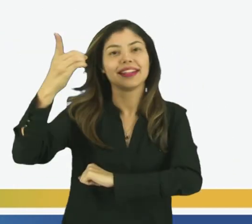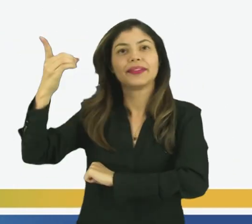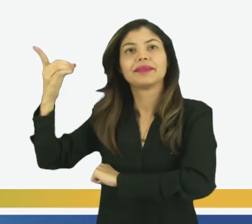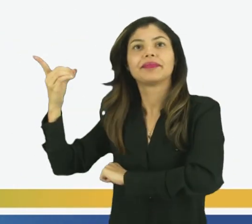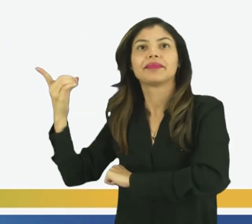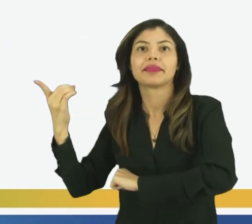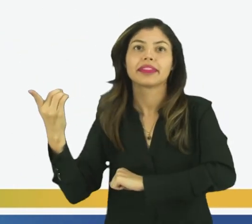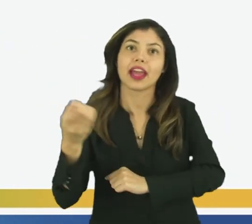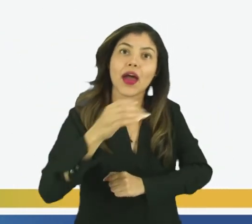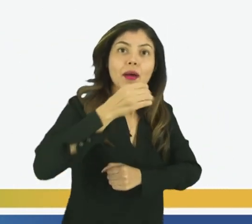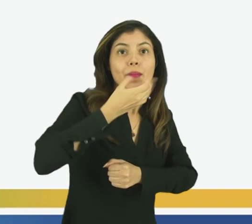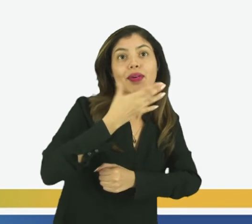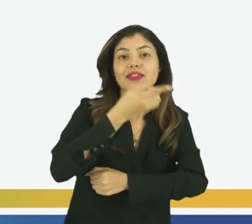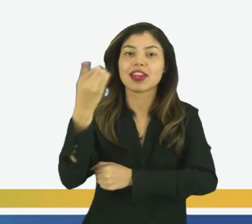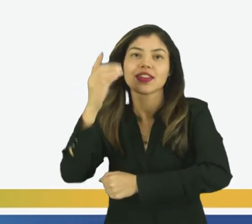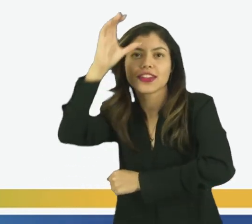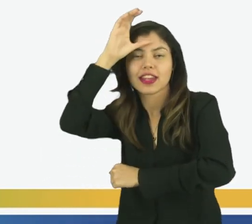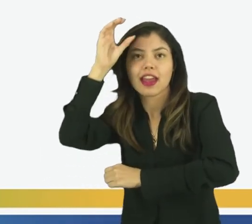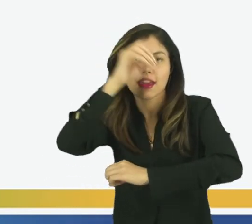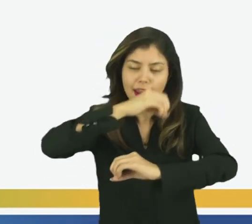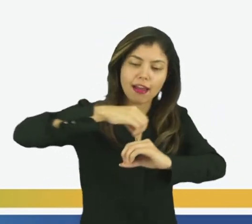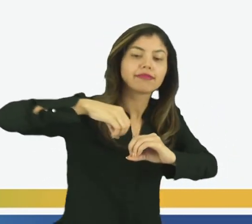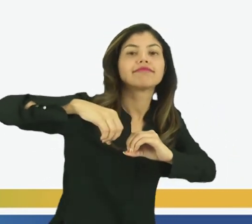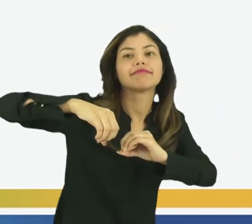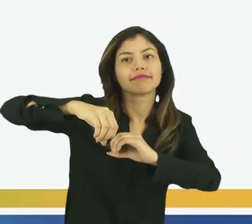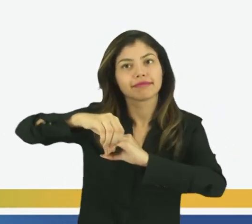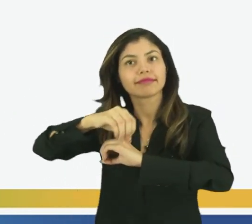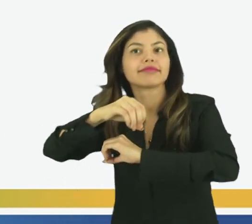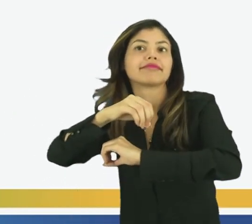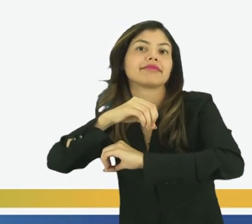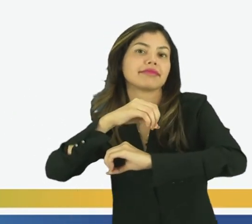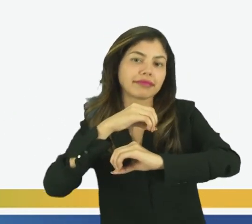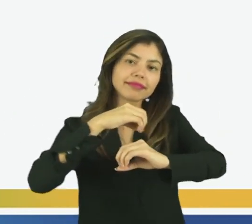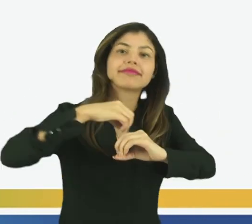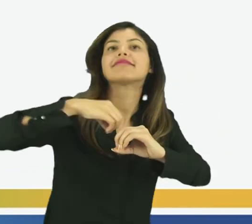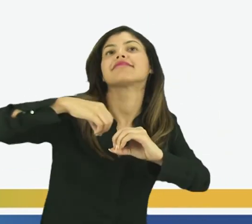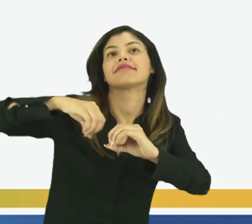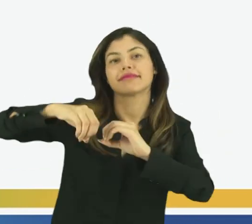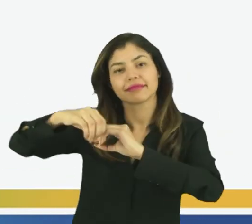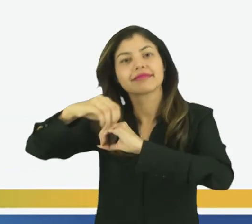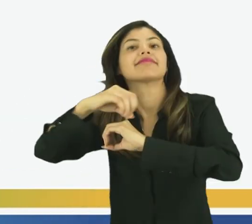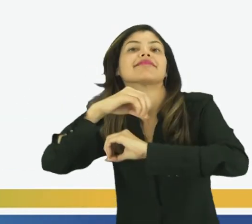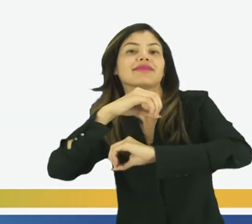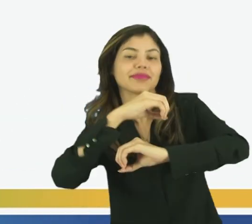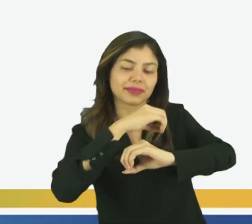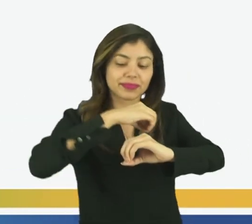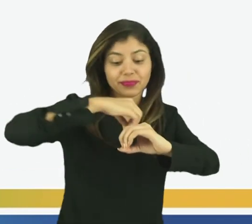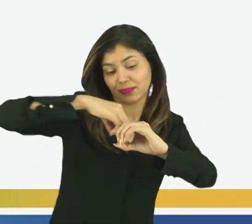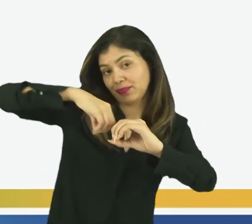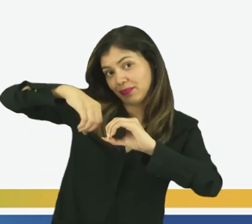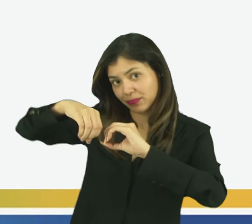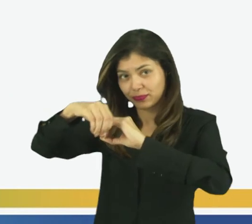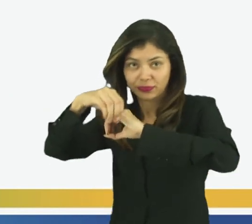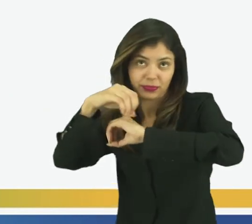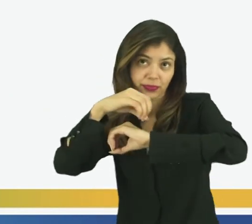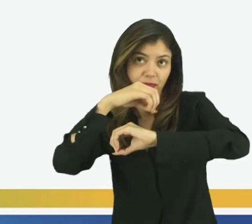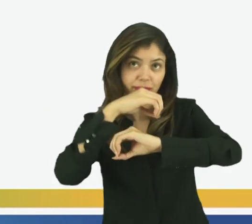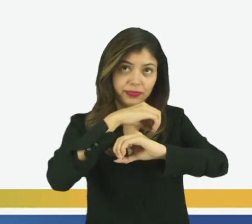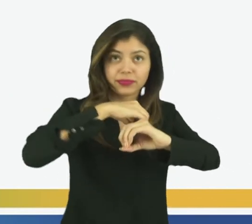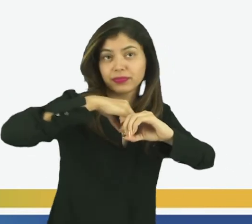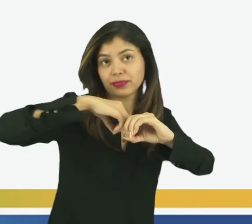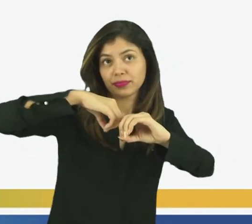bom dia! vai sua tia? Gira, gira, terra, gira! Gira, gira, gira, terra,